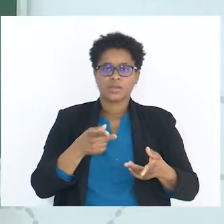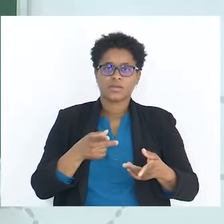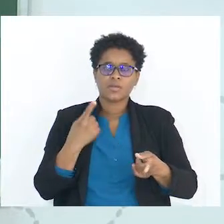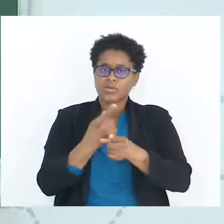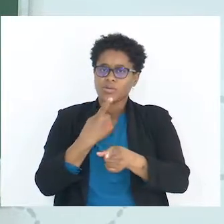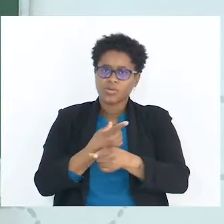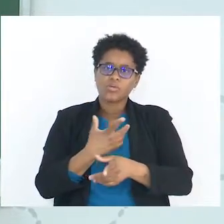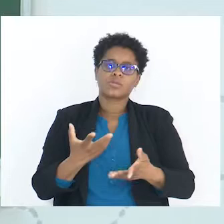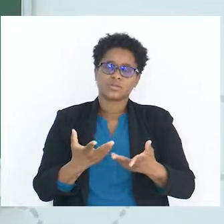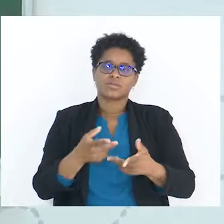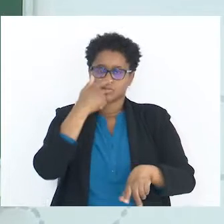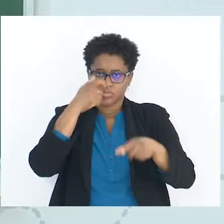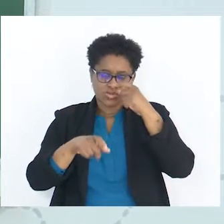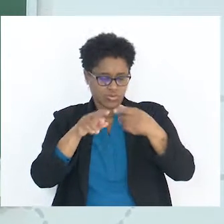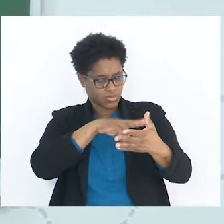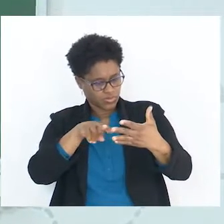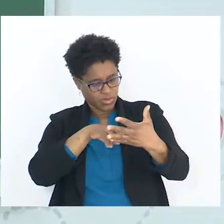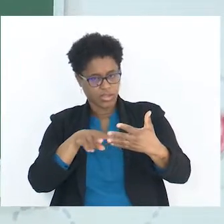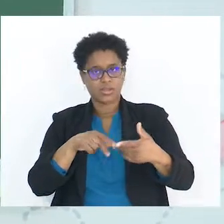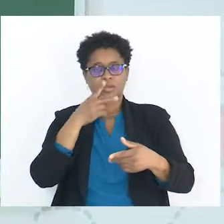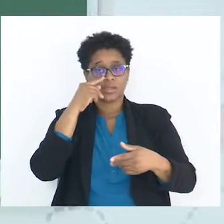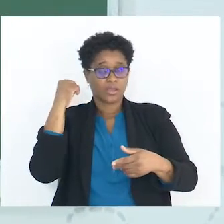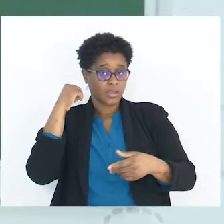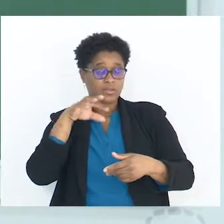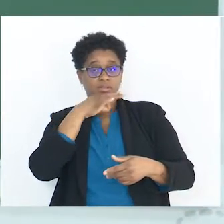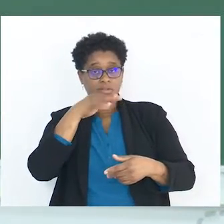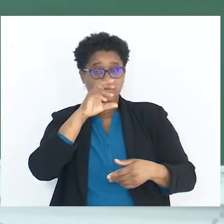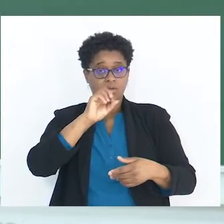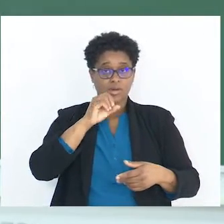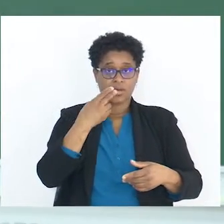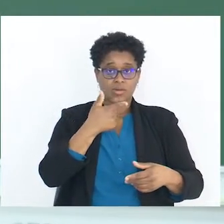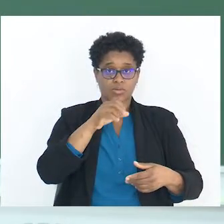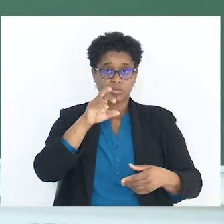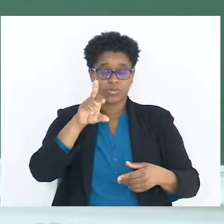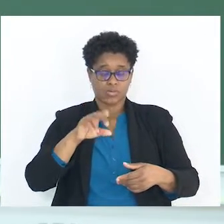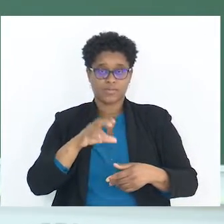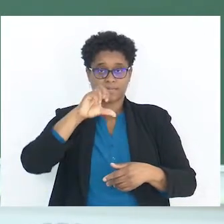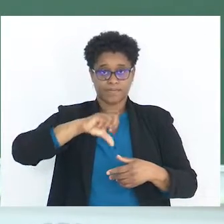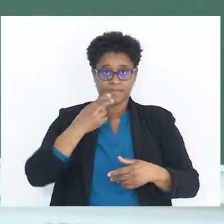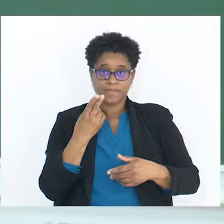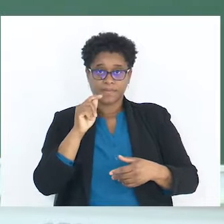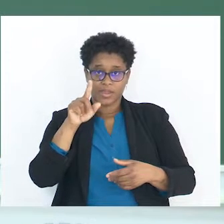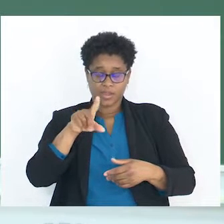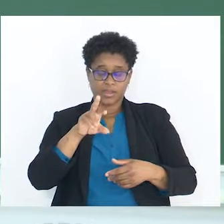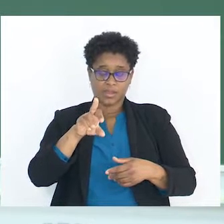demonstrar algo aos leitores. Então ele diz que... O autor quer...